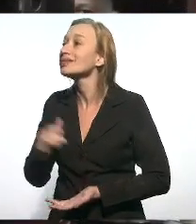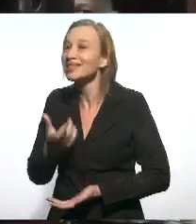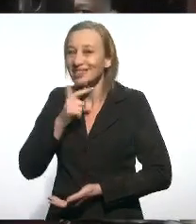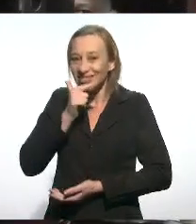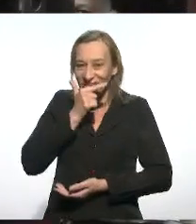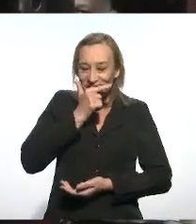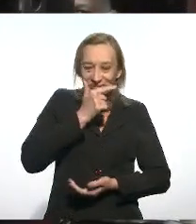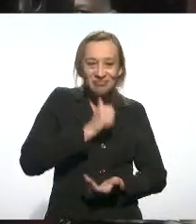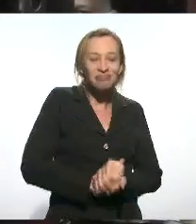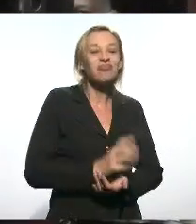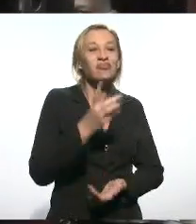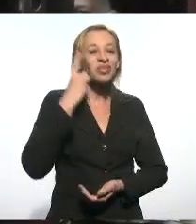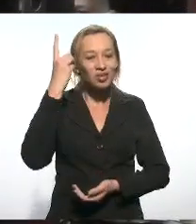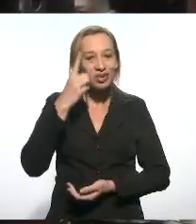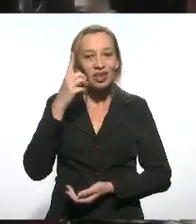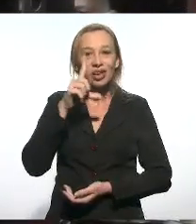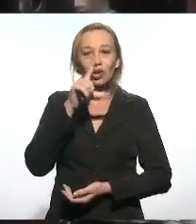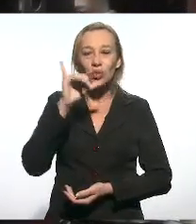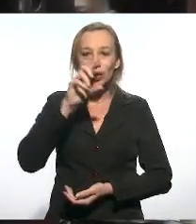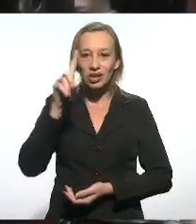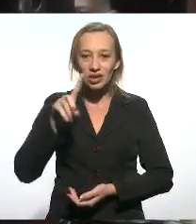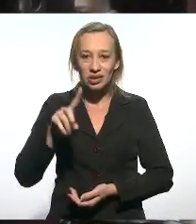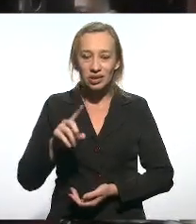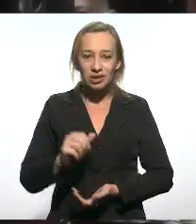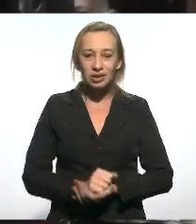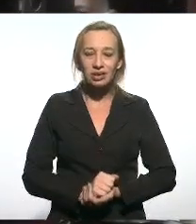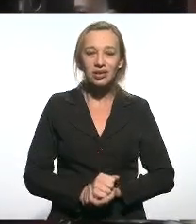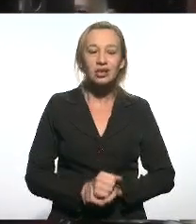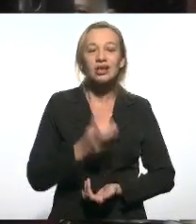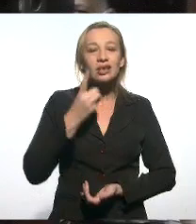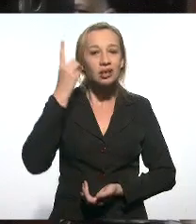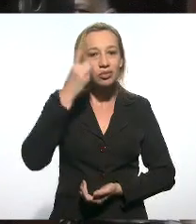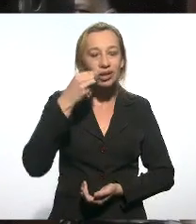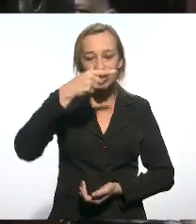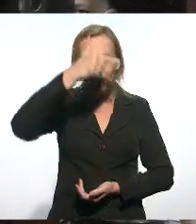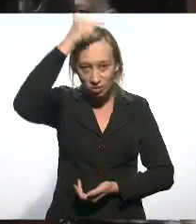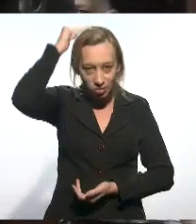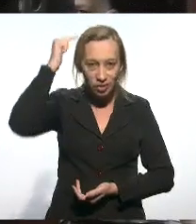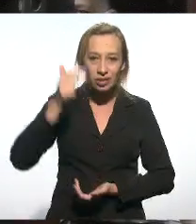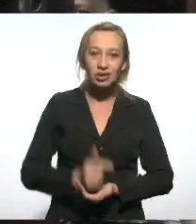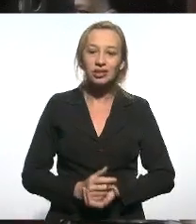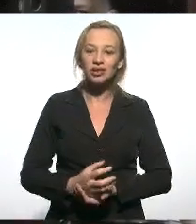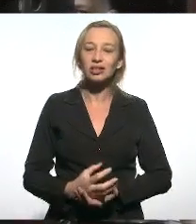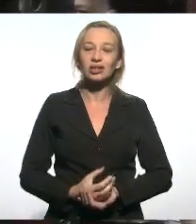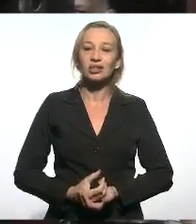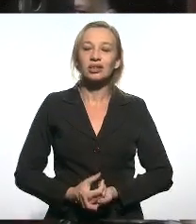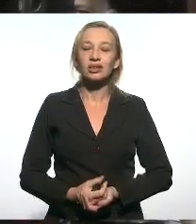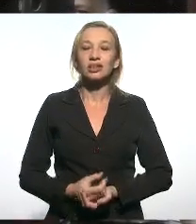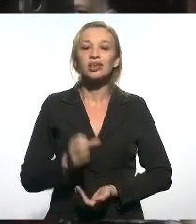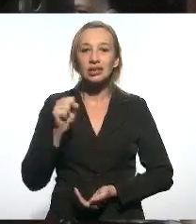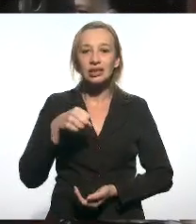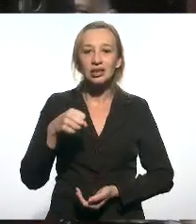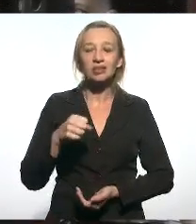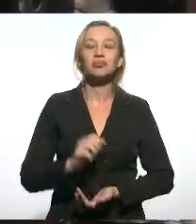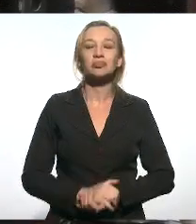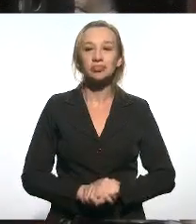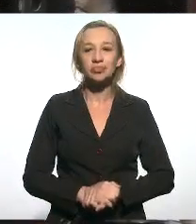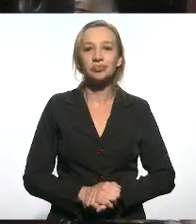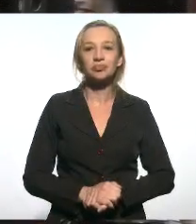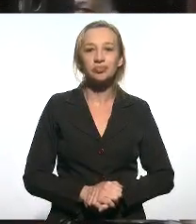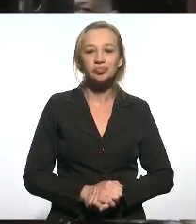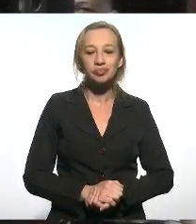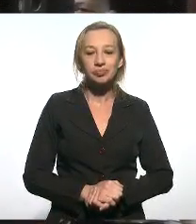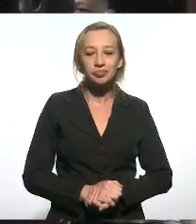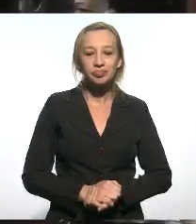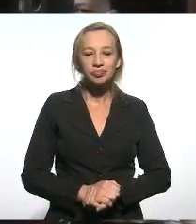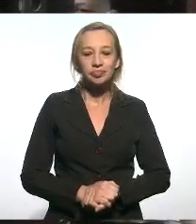Deputado Luiz Martins, deputado Luiz Paulo, sim presidente, sim Luiz Paulo,